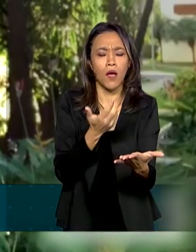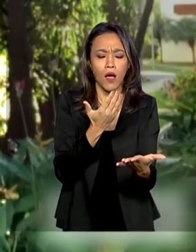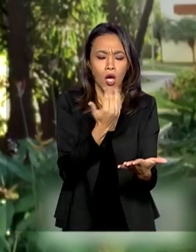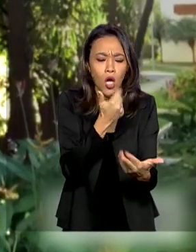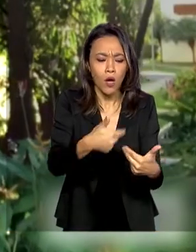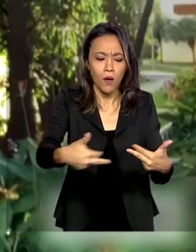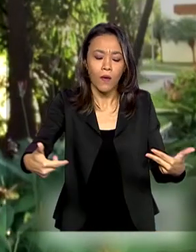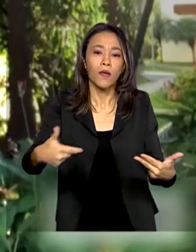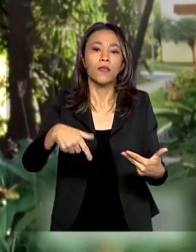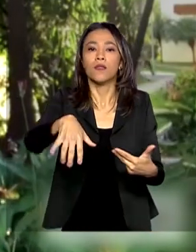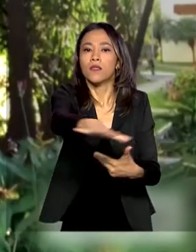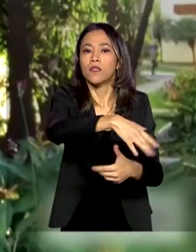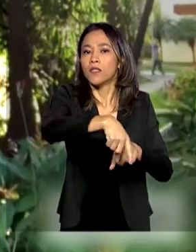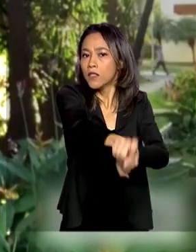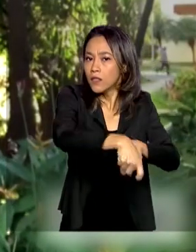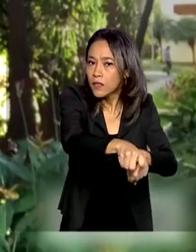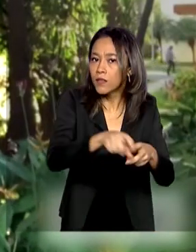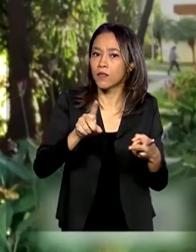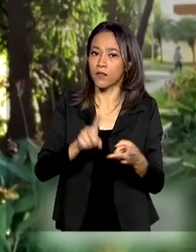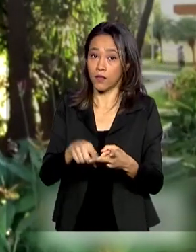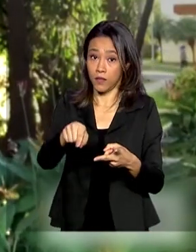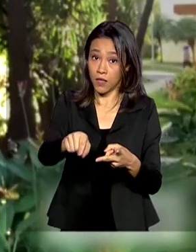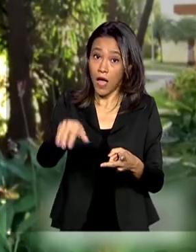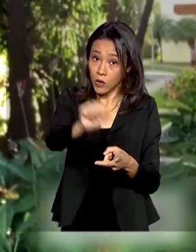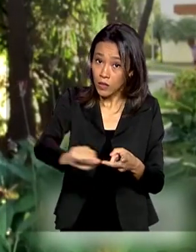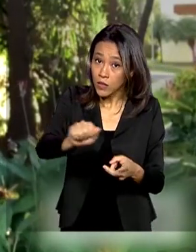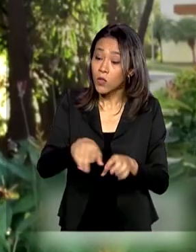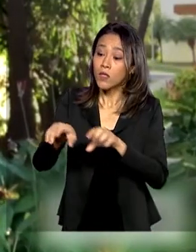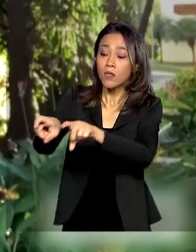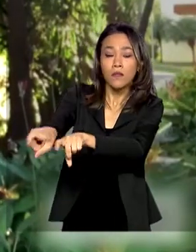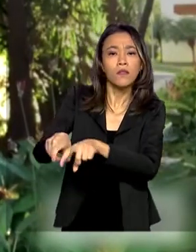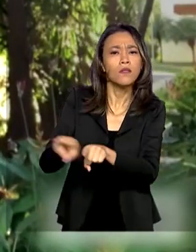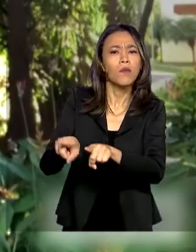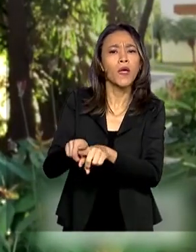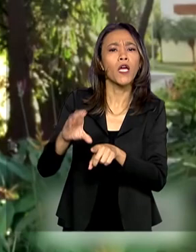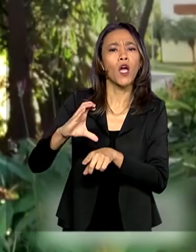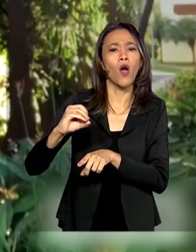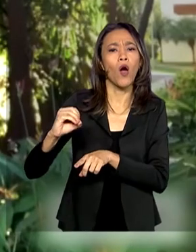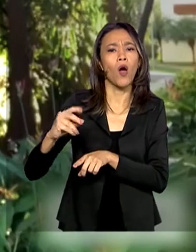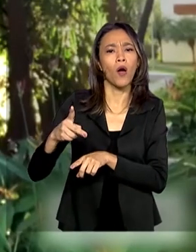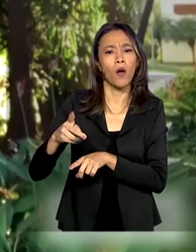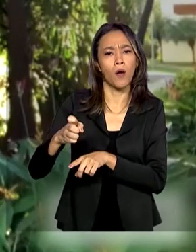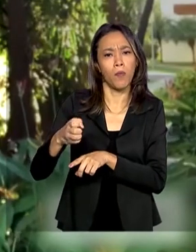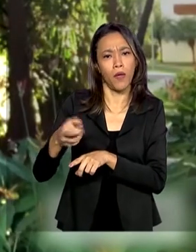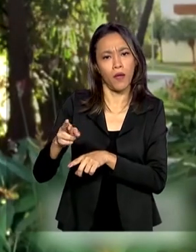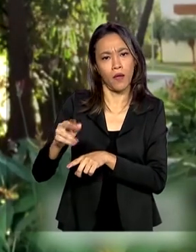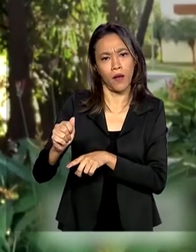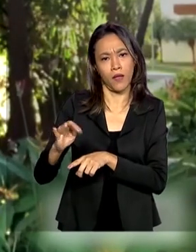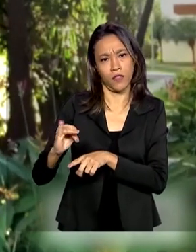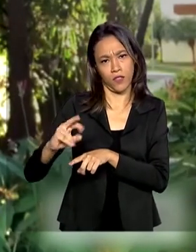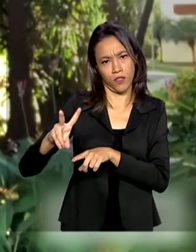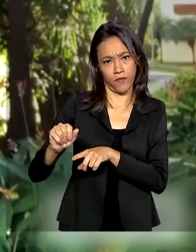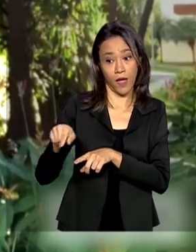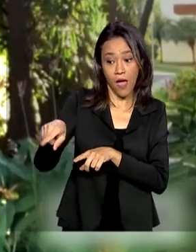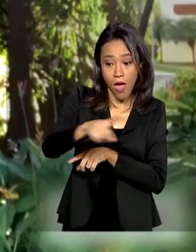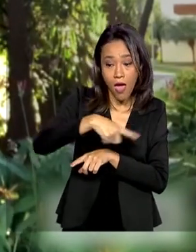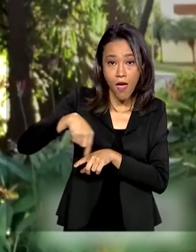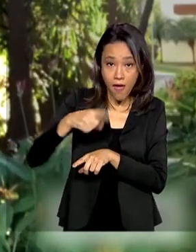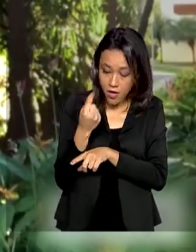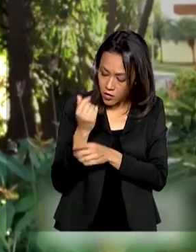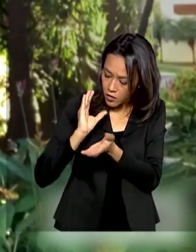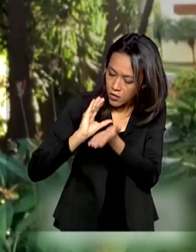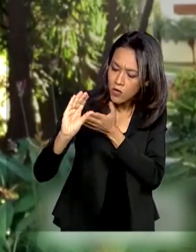familiares, cooperativas e associações. Os alimentos são destinados a pessoas em situação de